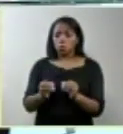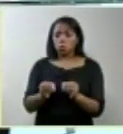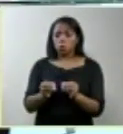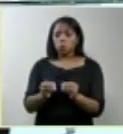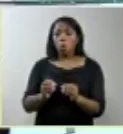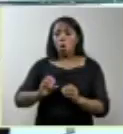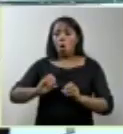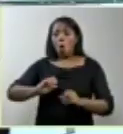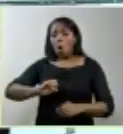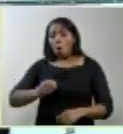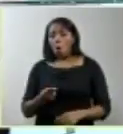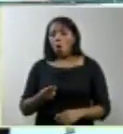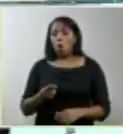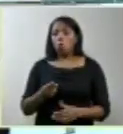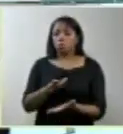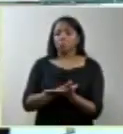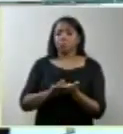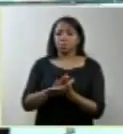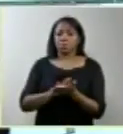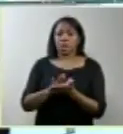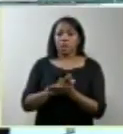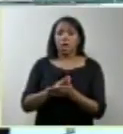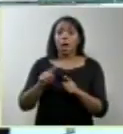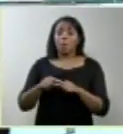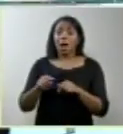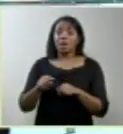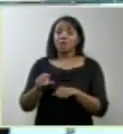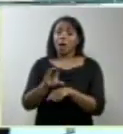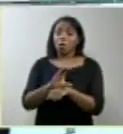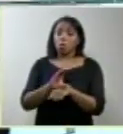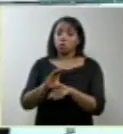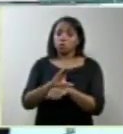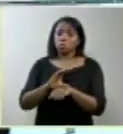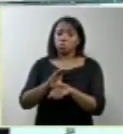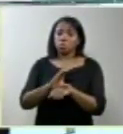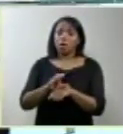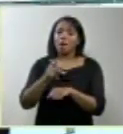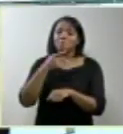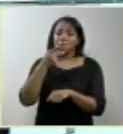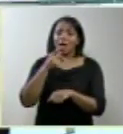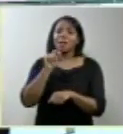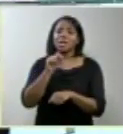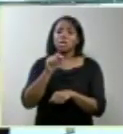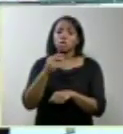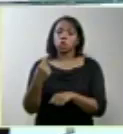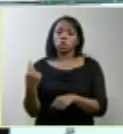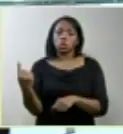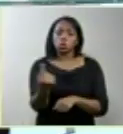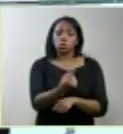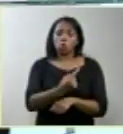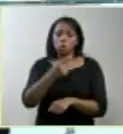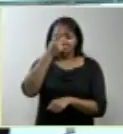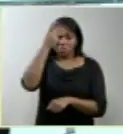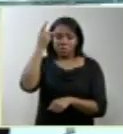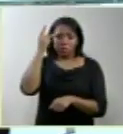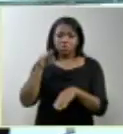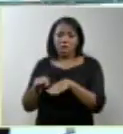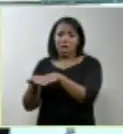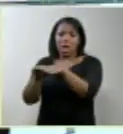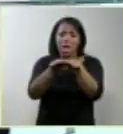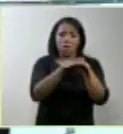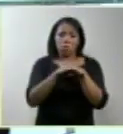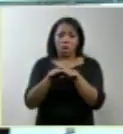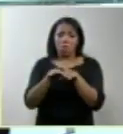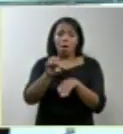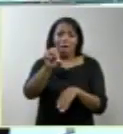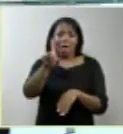nada. Mas o que a nossa Constituição diz é que todos são iguais perante a lei. E aí é tudo ou nada. A